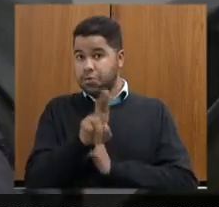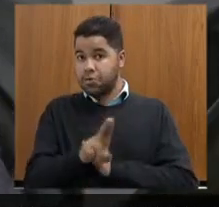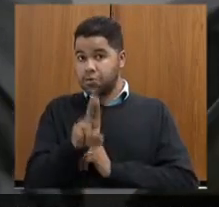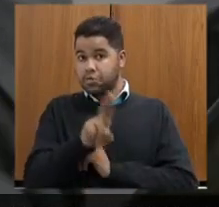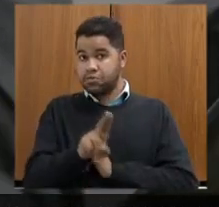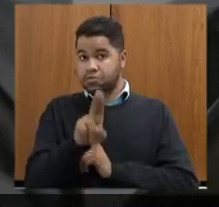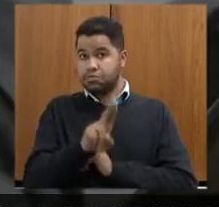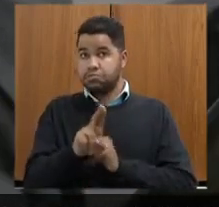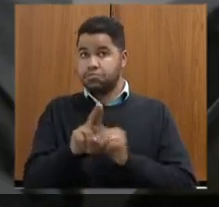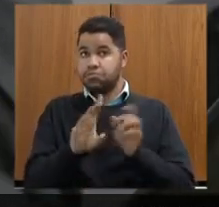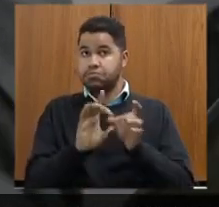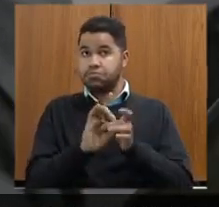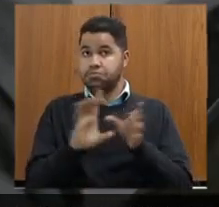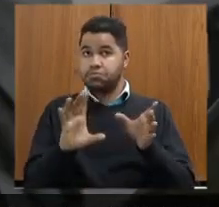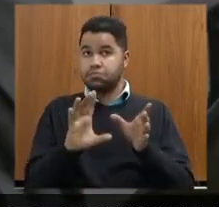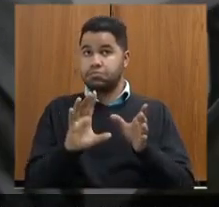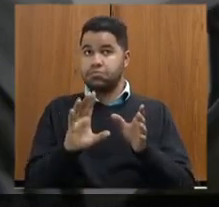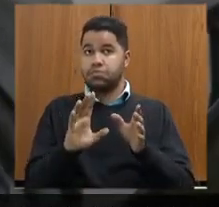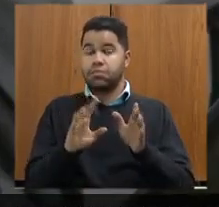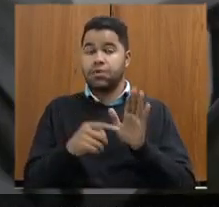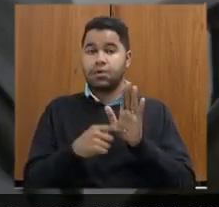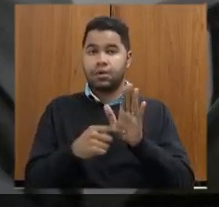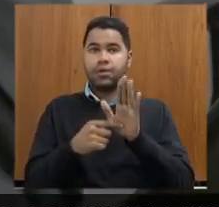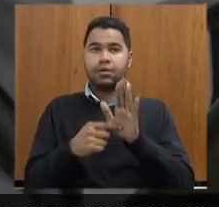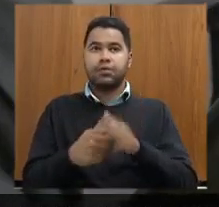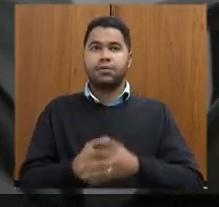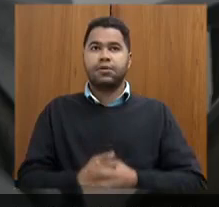tempo disponibilizado por essa presidência